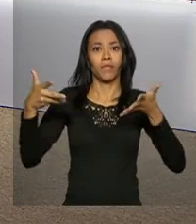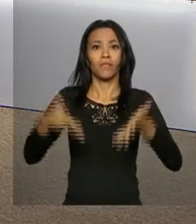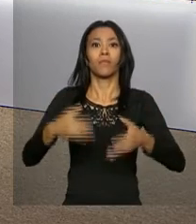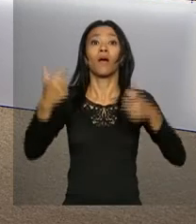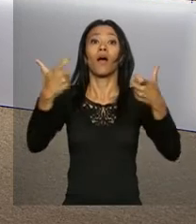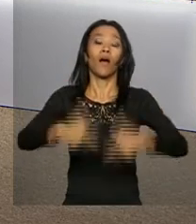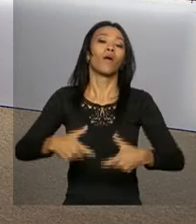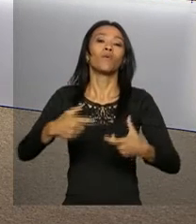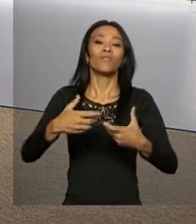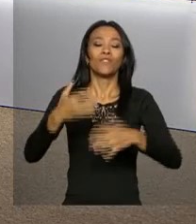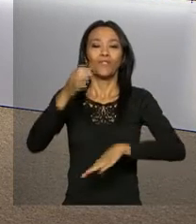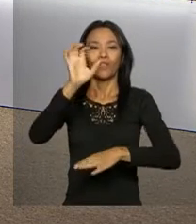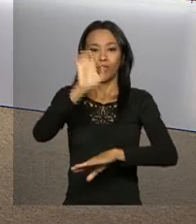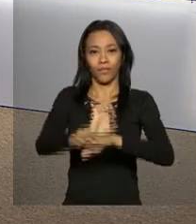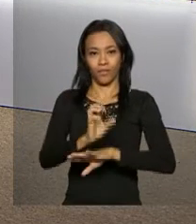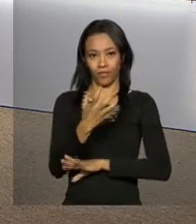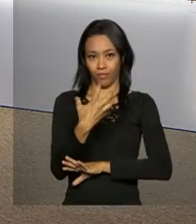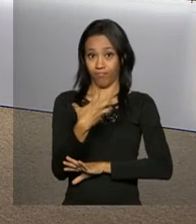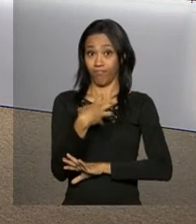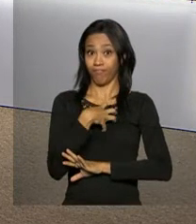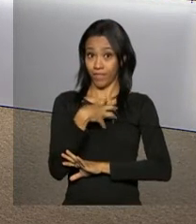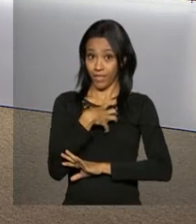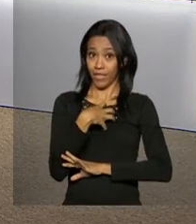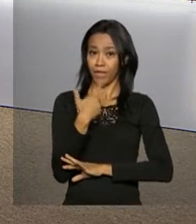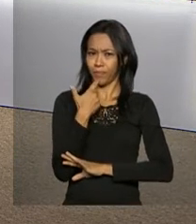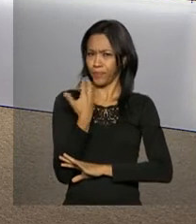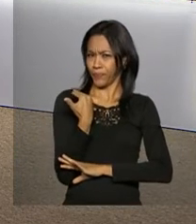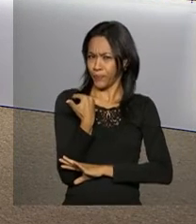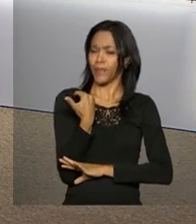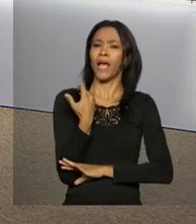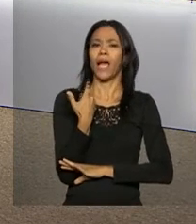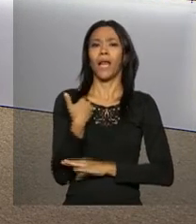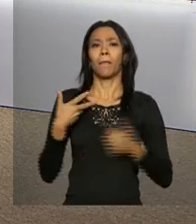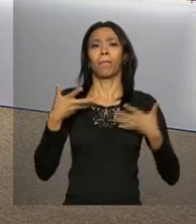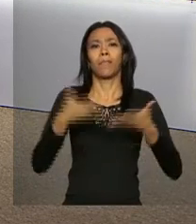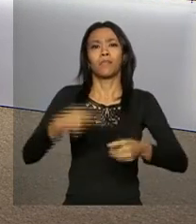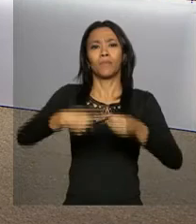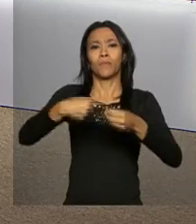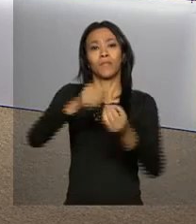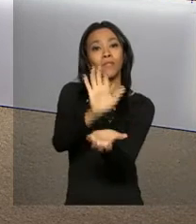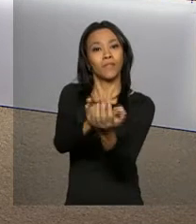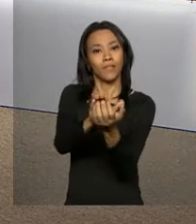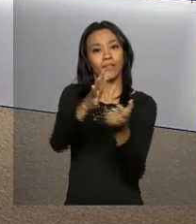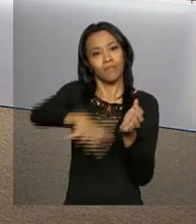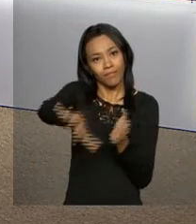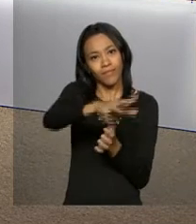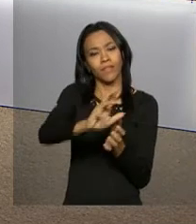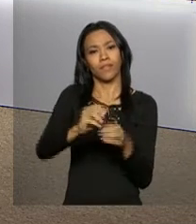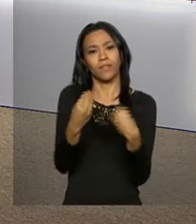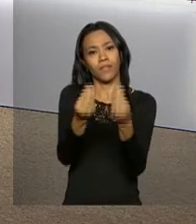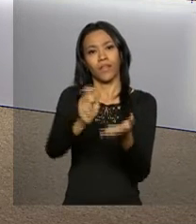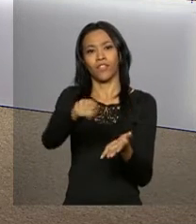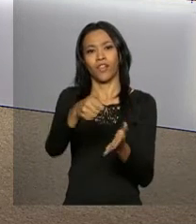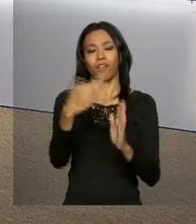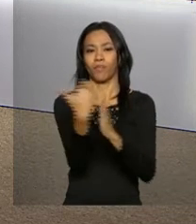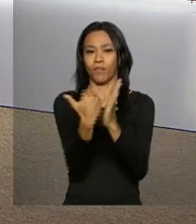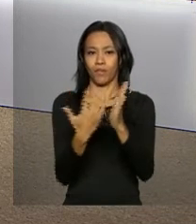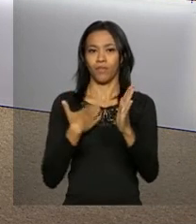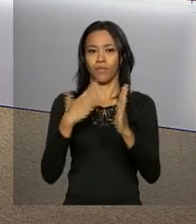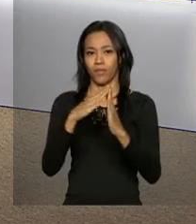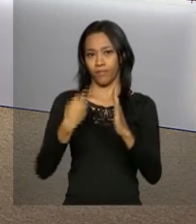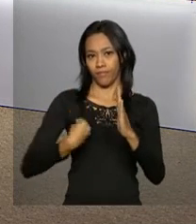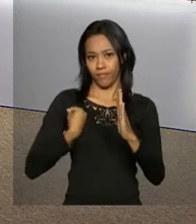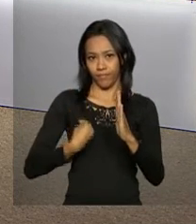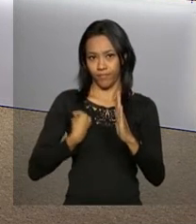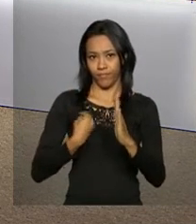Juazeiro, na Bahia. Mais cedo, ela esteve em Petrolina, onde participou da entrega de chaves de residências do programa Minha Casa Minha